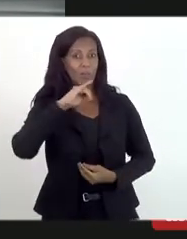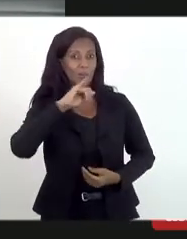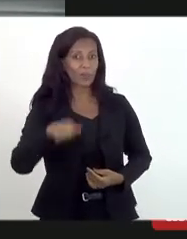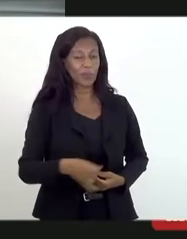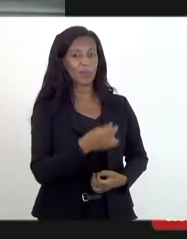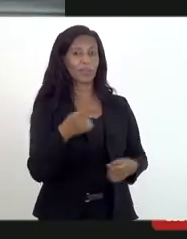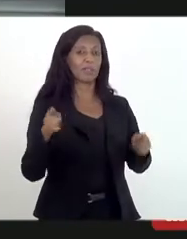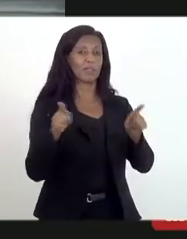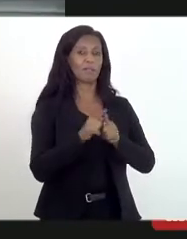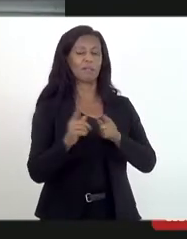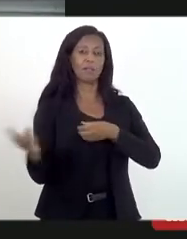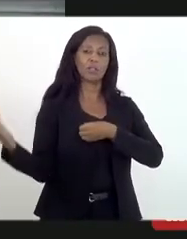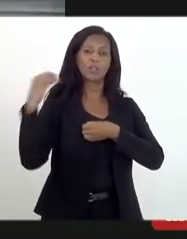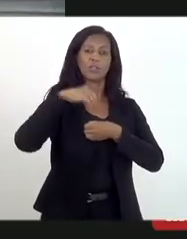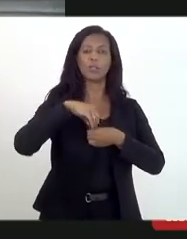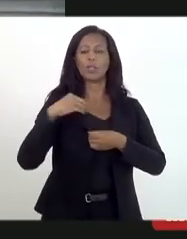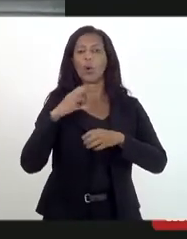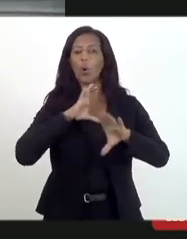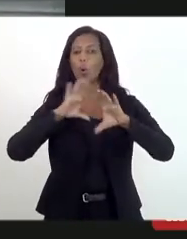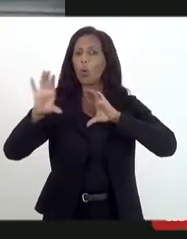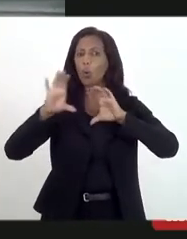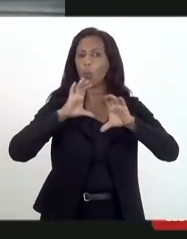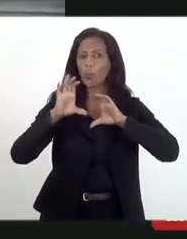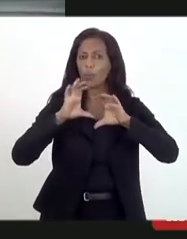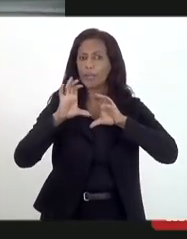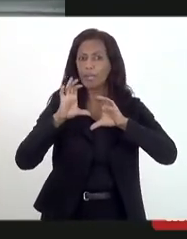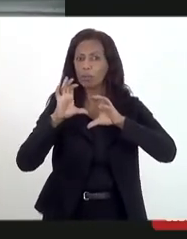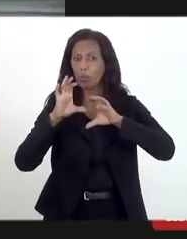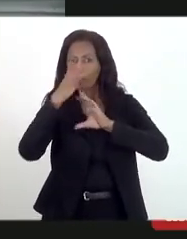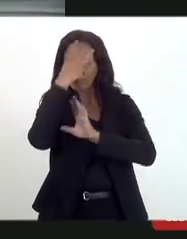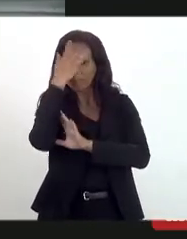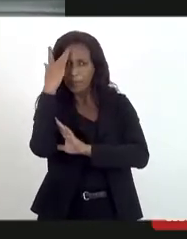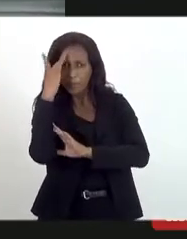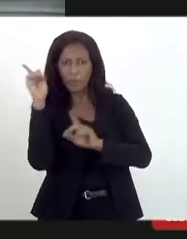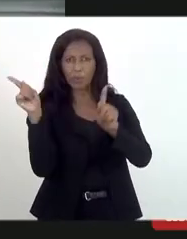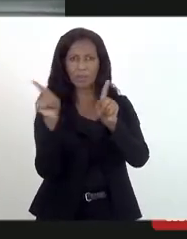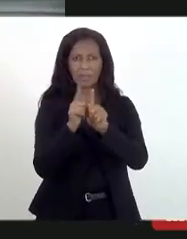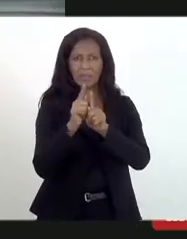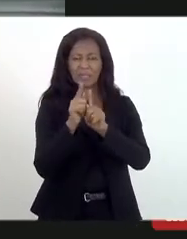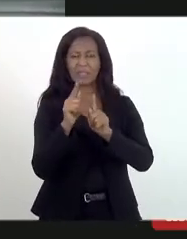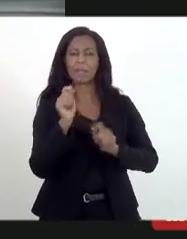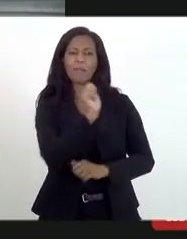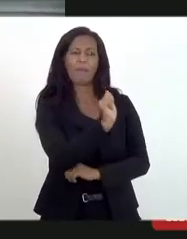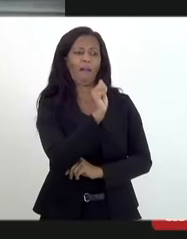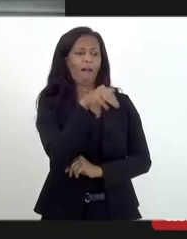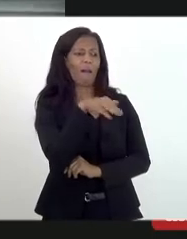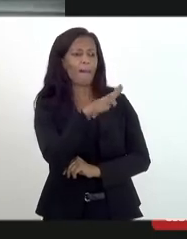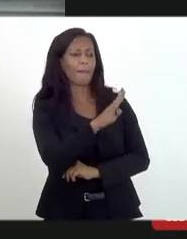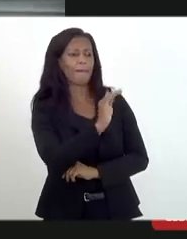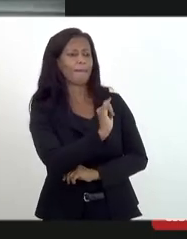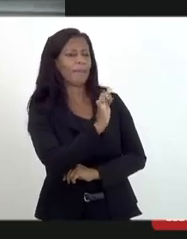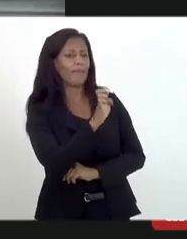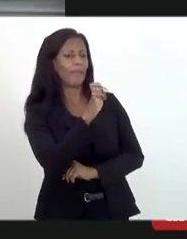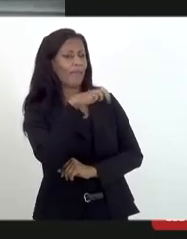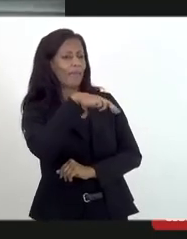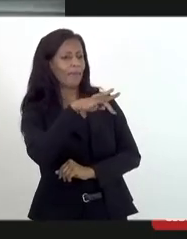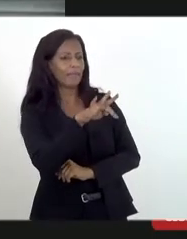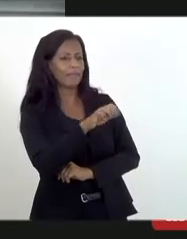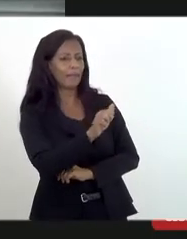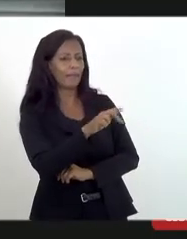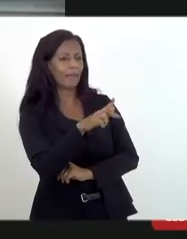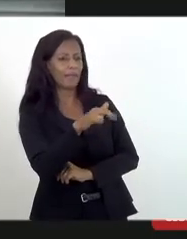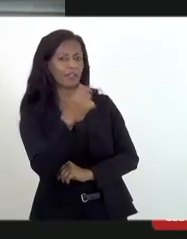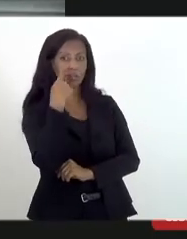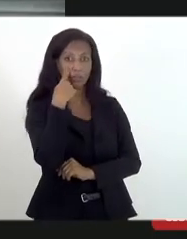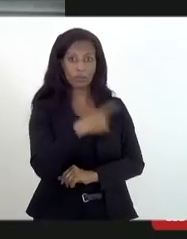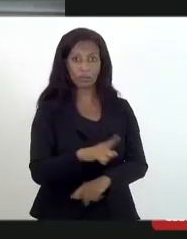de incluir comunicadores e também ambientalistas nesse programa que a gente vê, inclusive